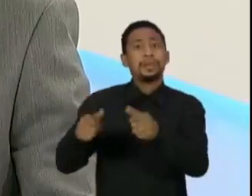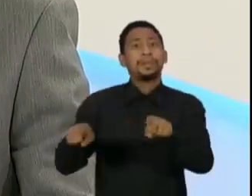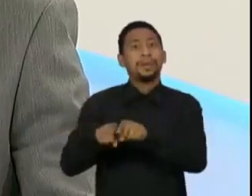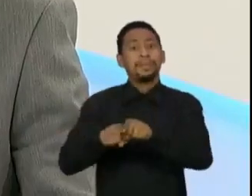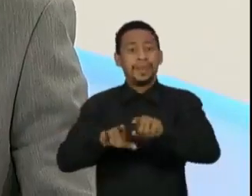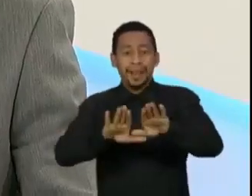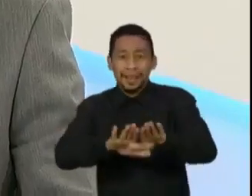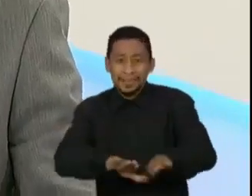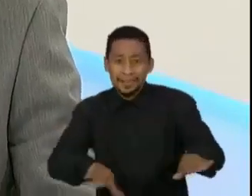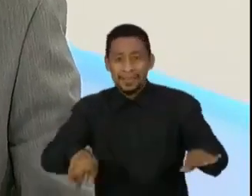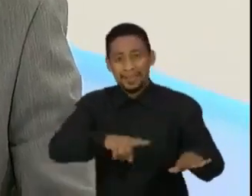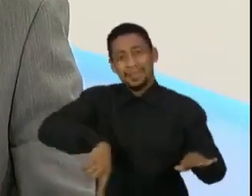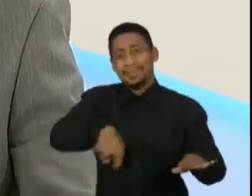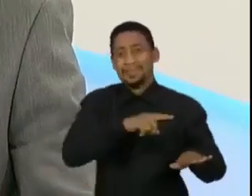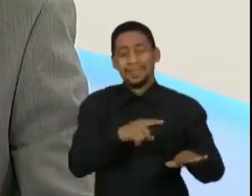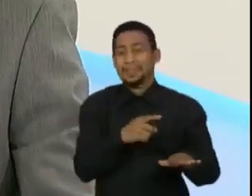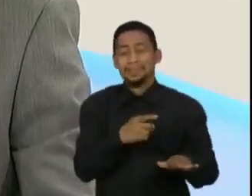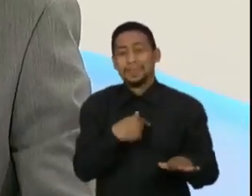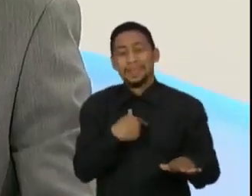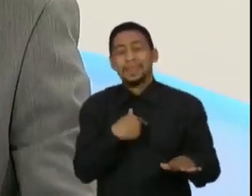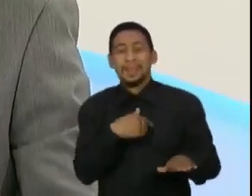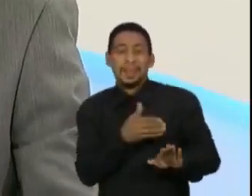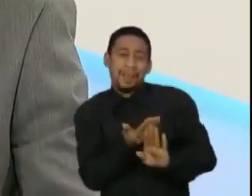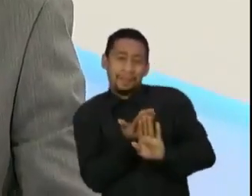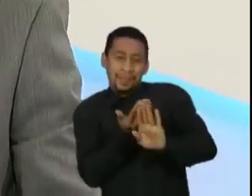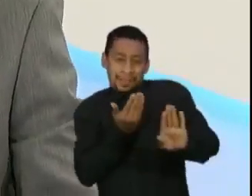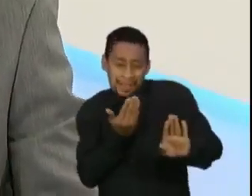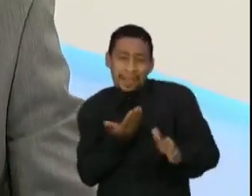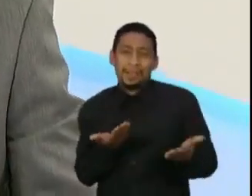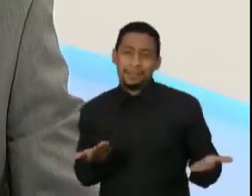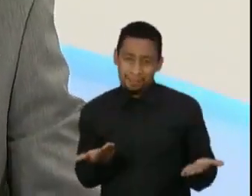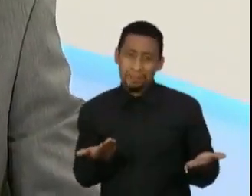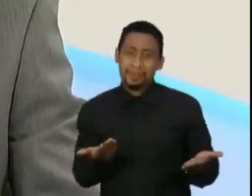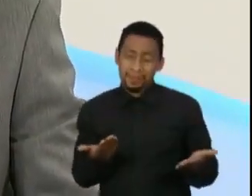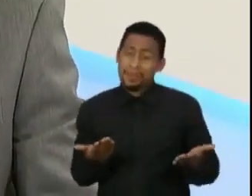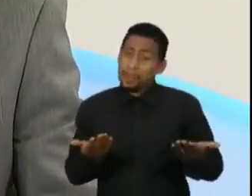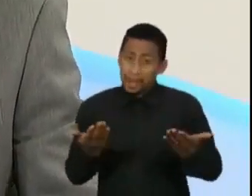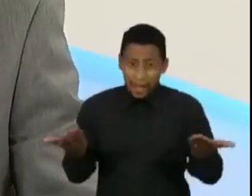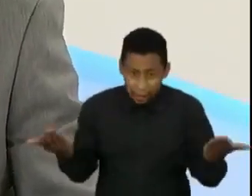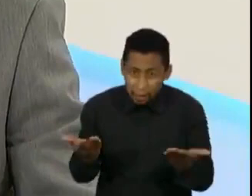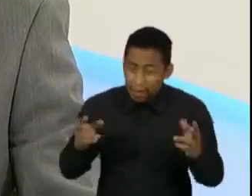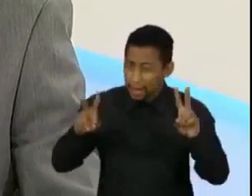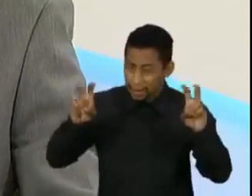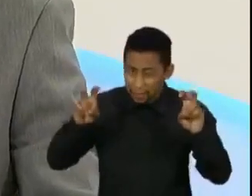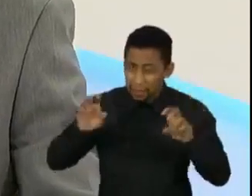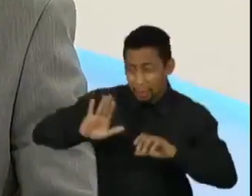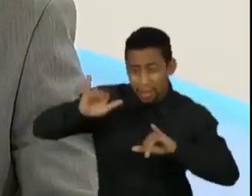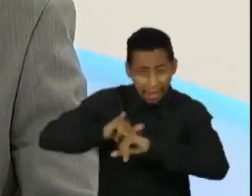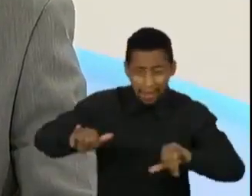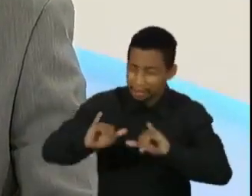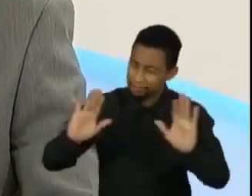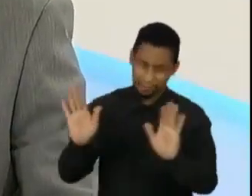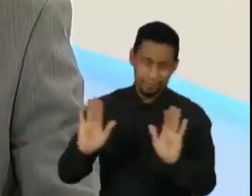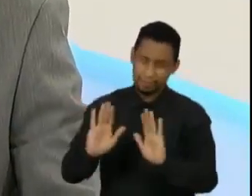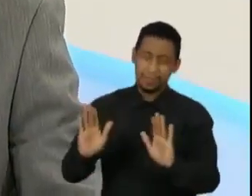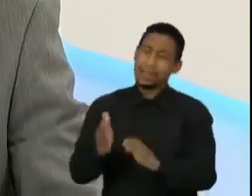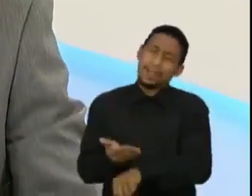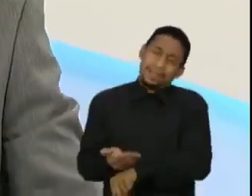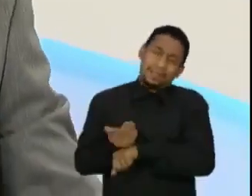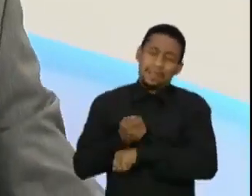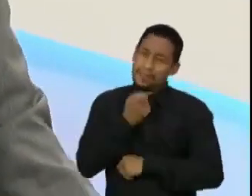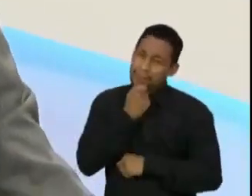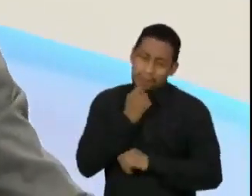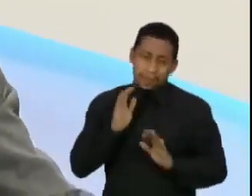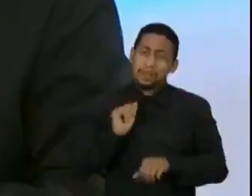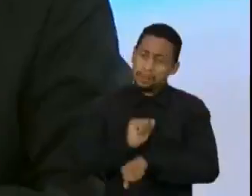caras, o tempo todo sem aula. Então, acho que não tem posição eleitoral para o ano que vem, está muito cedo ainda, Tem que aguardar o momento